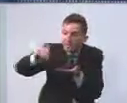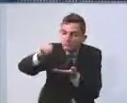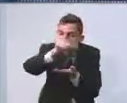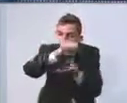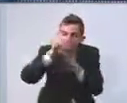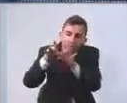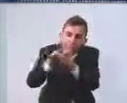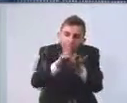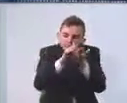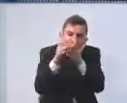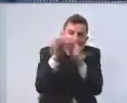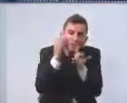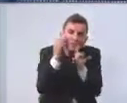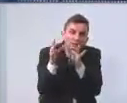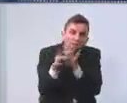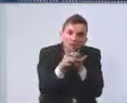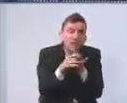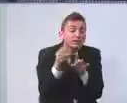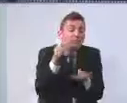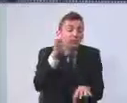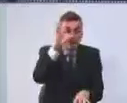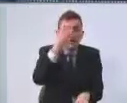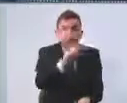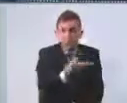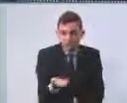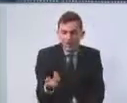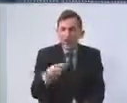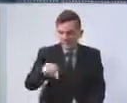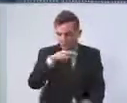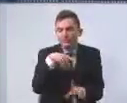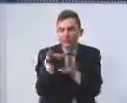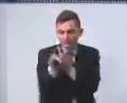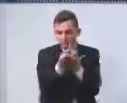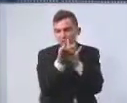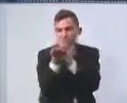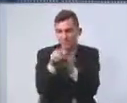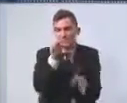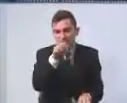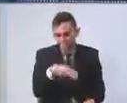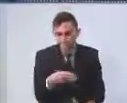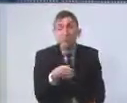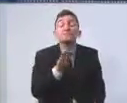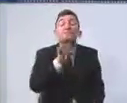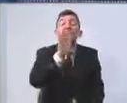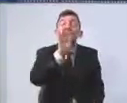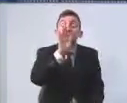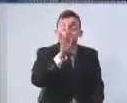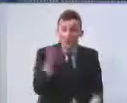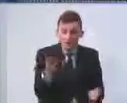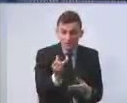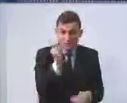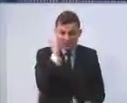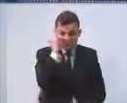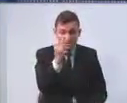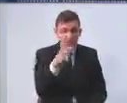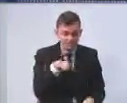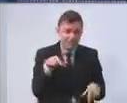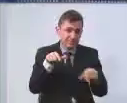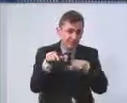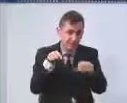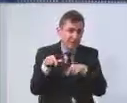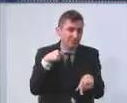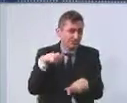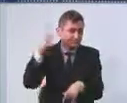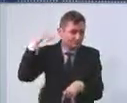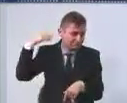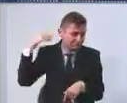resolver os problemas e vamos nos unir. Mas é importante dizer que já há um trabalho efetuado nesse sentido.